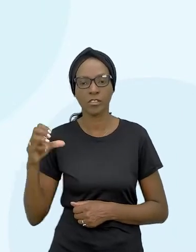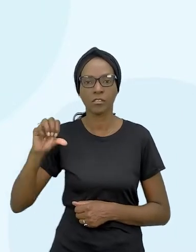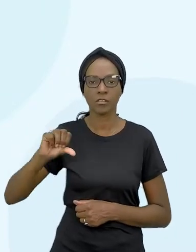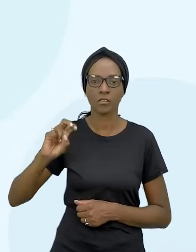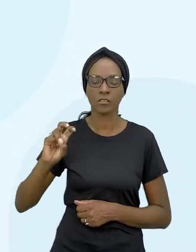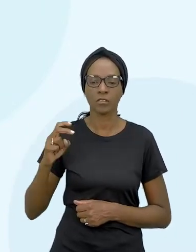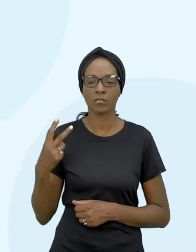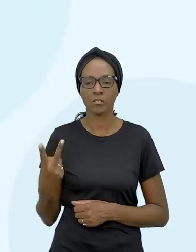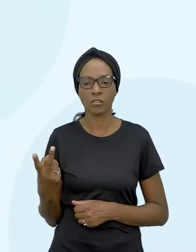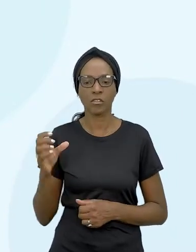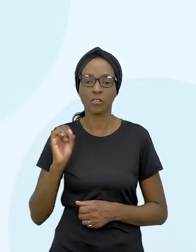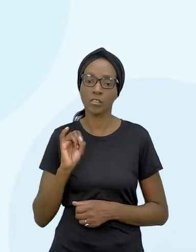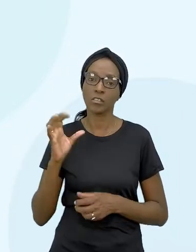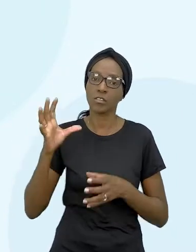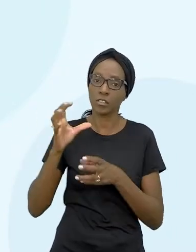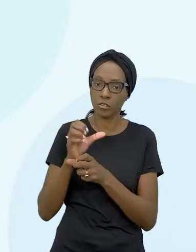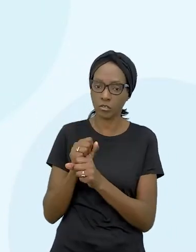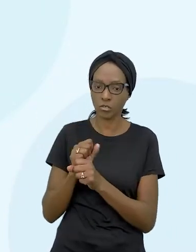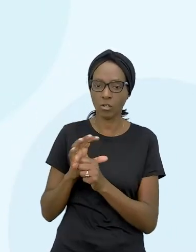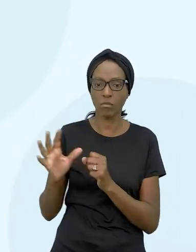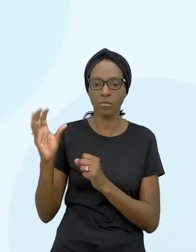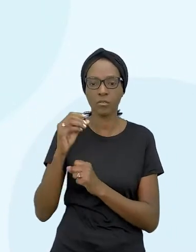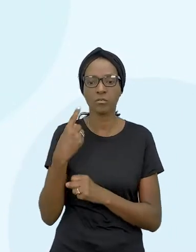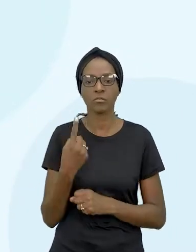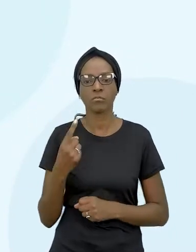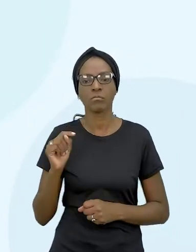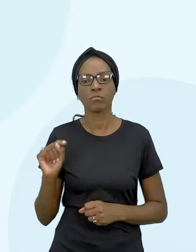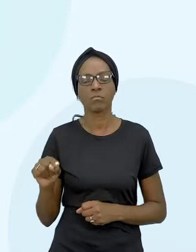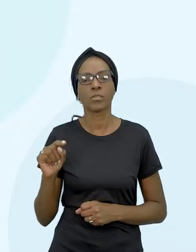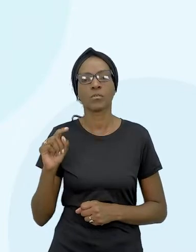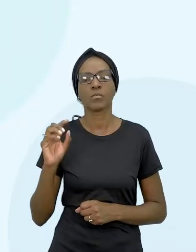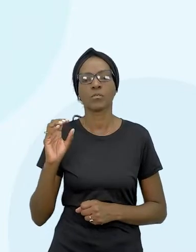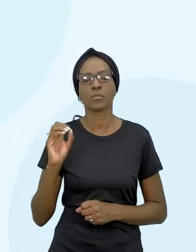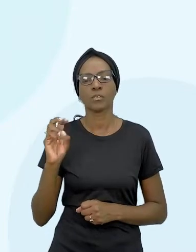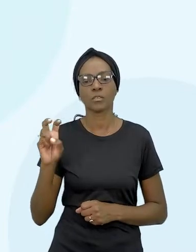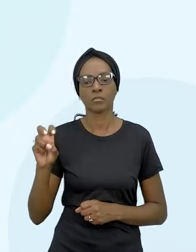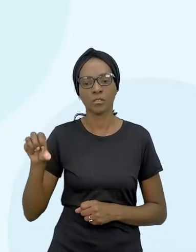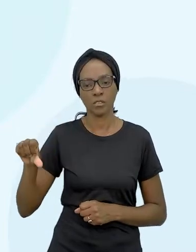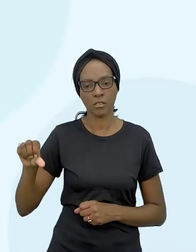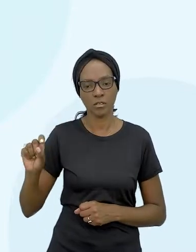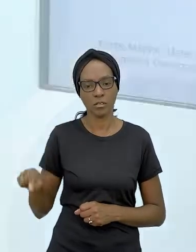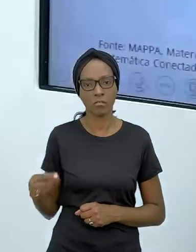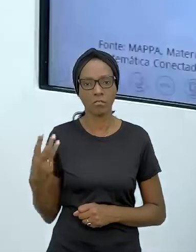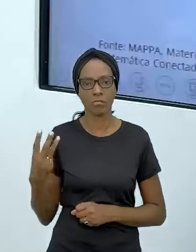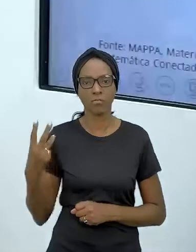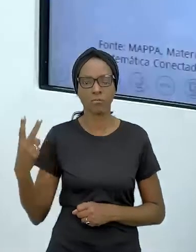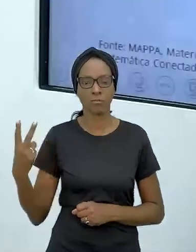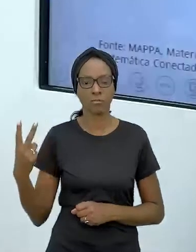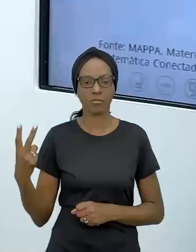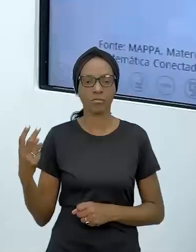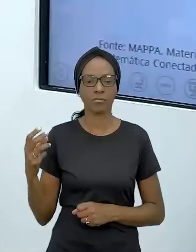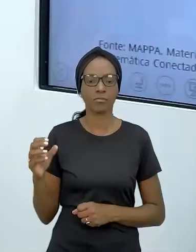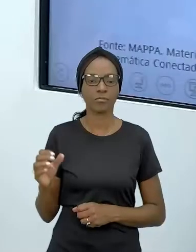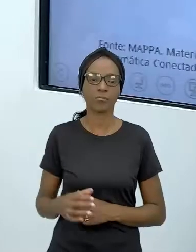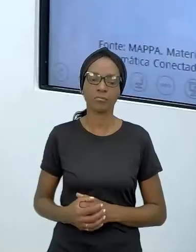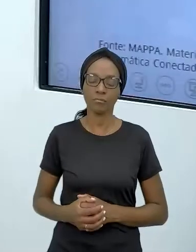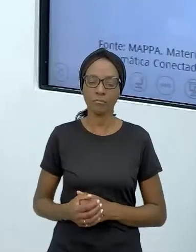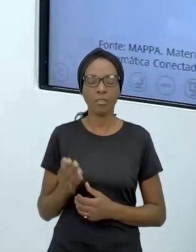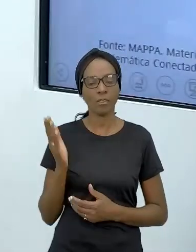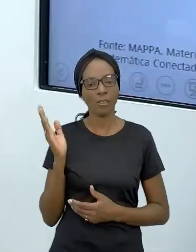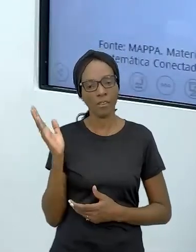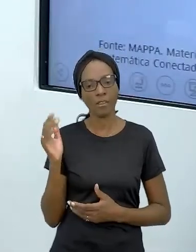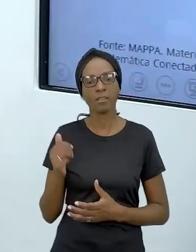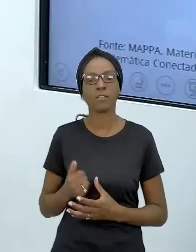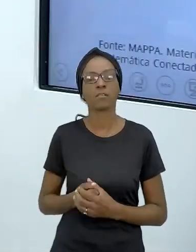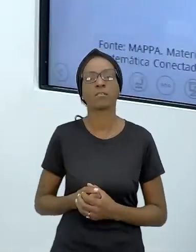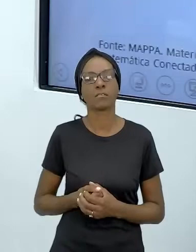soma, 1.059. E 32 centavos. Tá aí, então, esse é o exercicinho aí que eu deixo